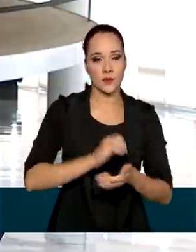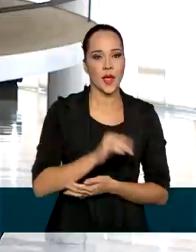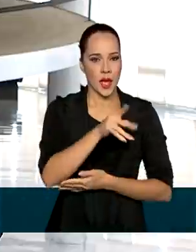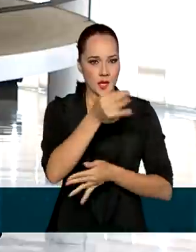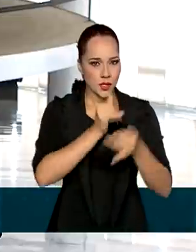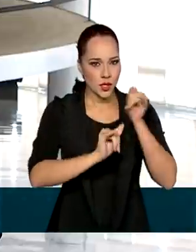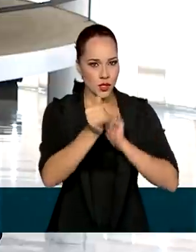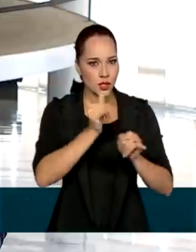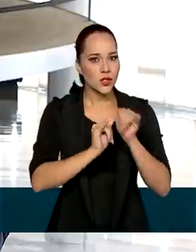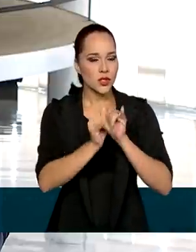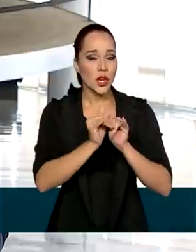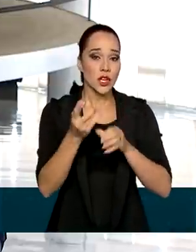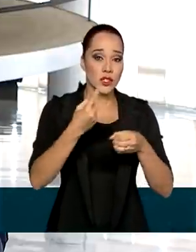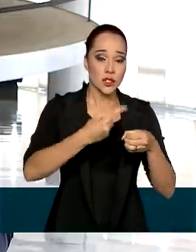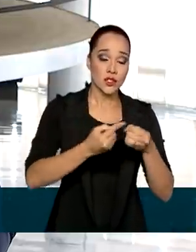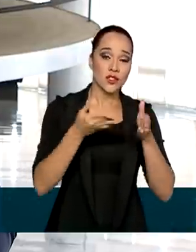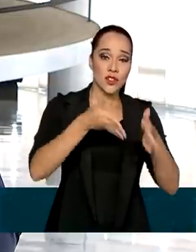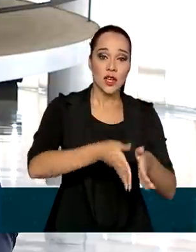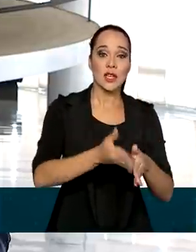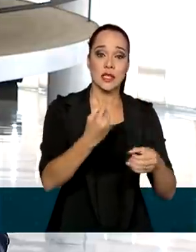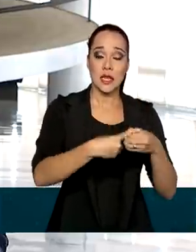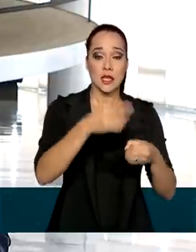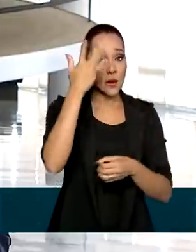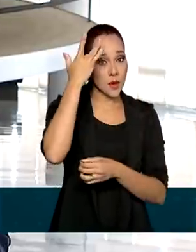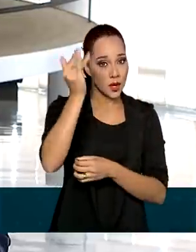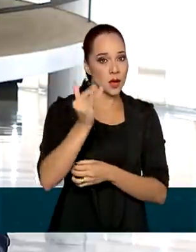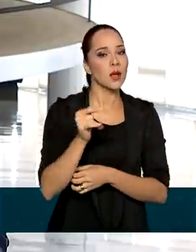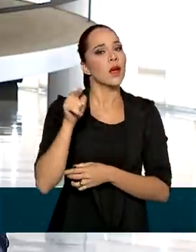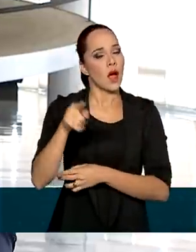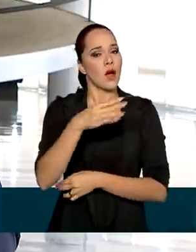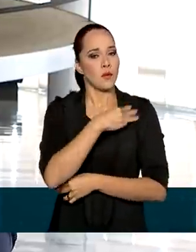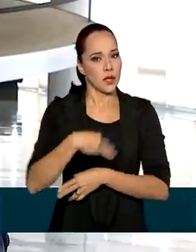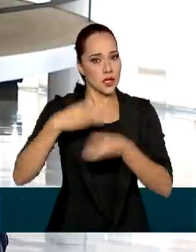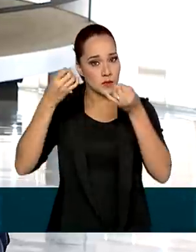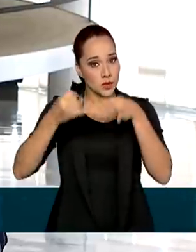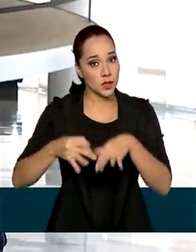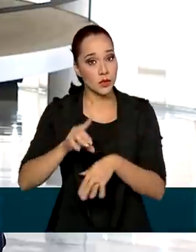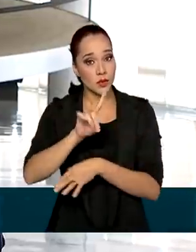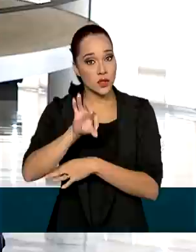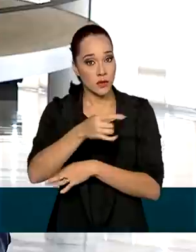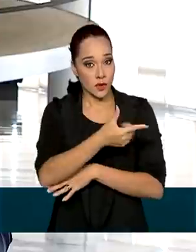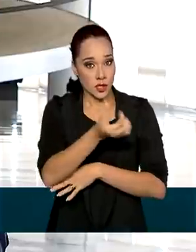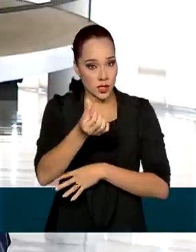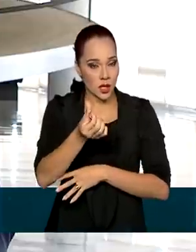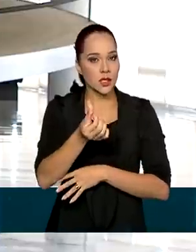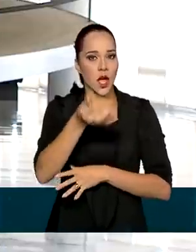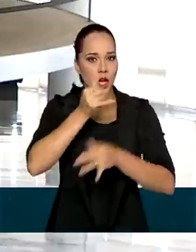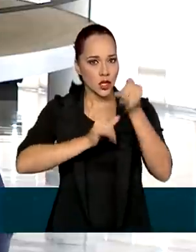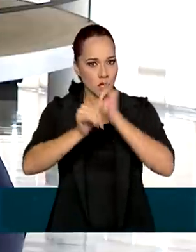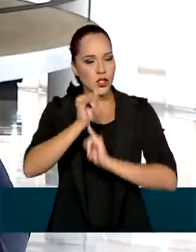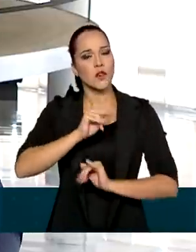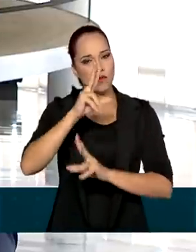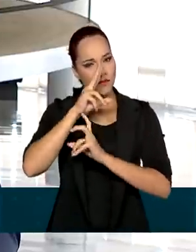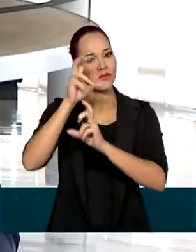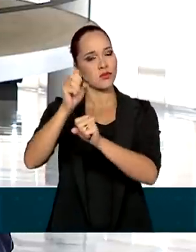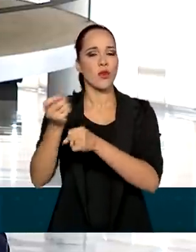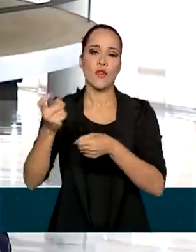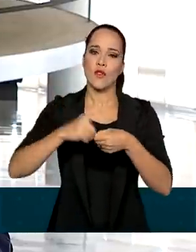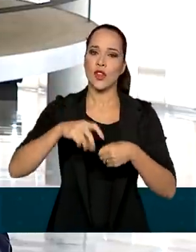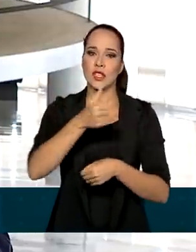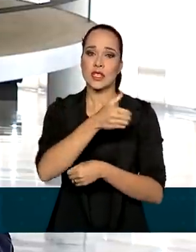elétrica começa a chegar nas cidades a partir de amanhã e, segundo o ministro Bento Albuquerque, no dia 26, a energia, a carga vai estar totalmente